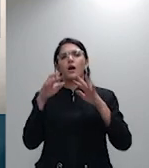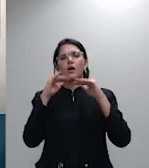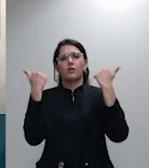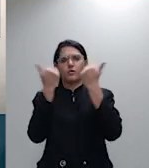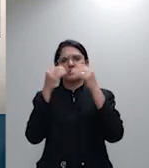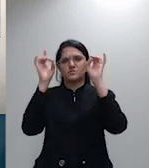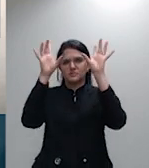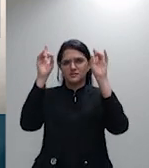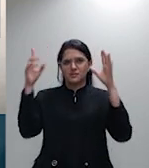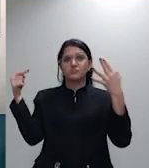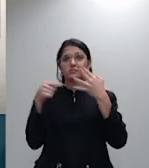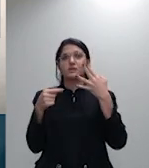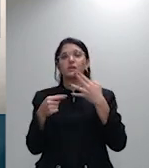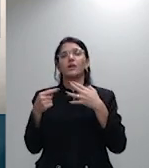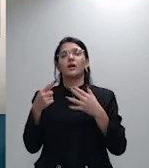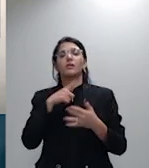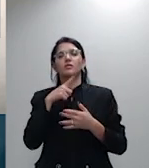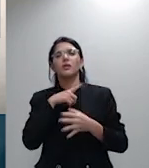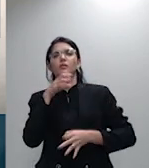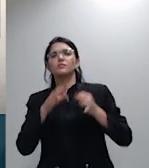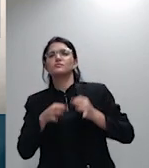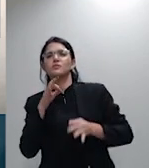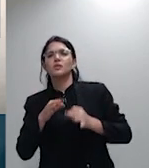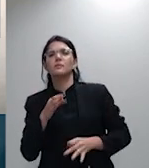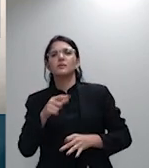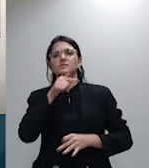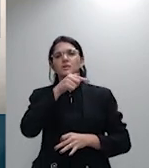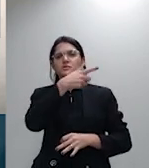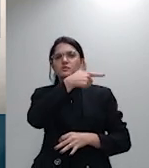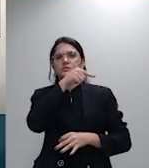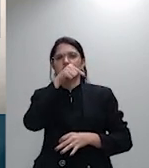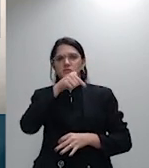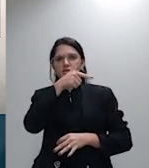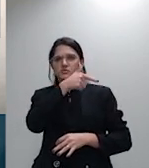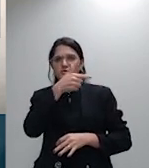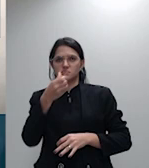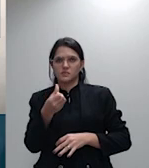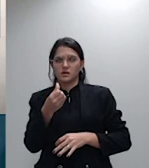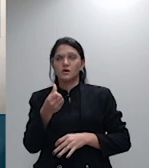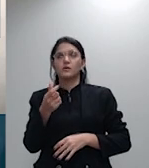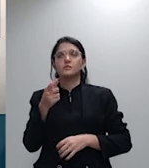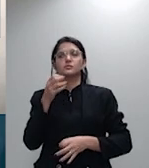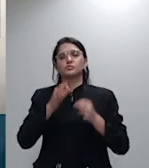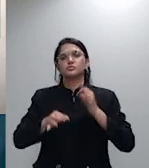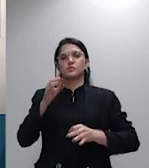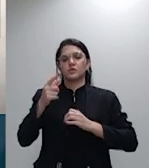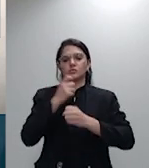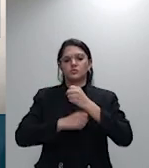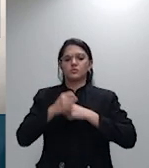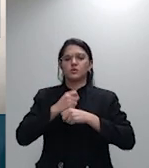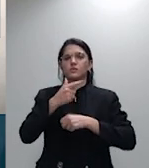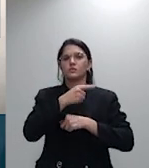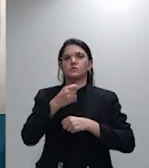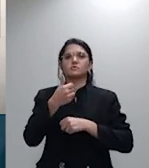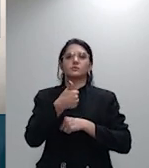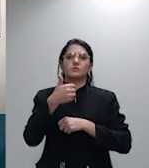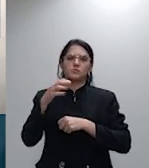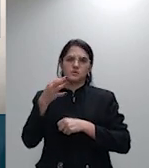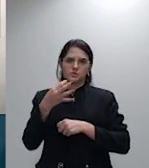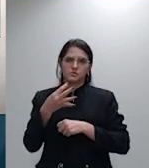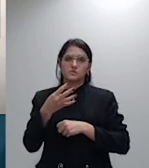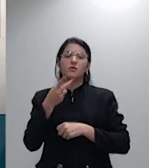73650 o ministro Antônio Carlos relator julgado em 2014 reafirmou a aplicação denunciada no número 343 da súmula do STF